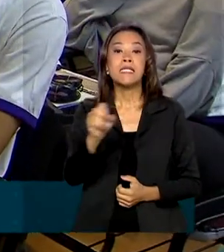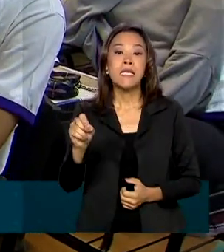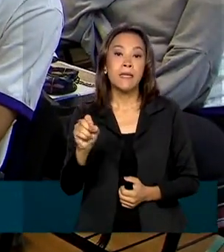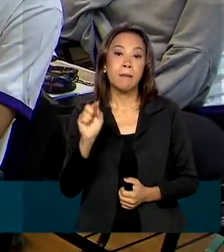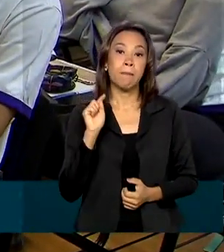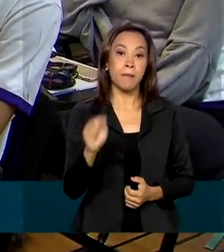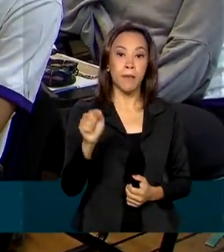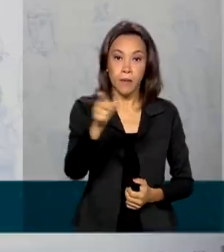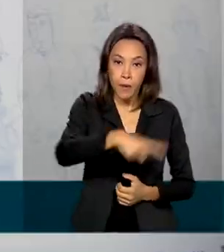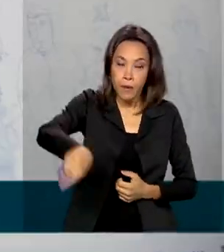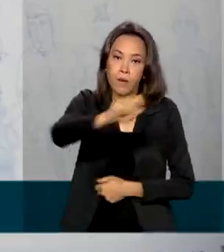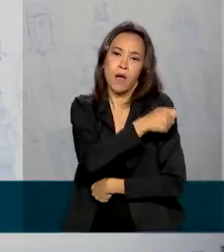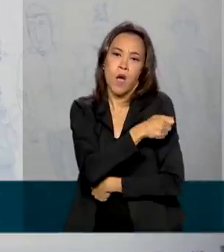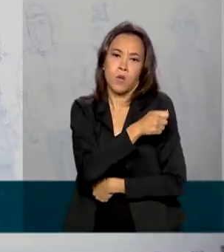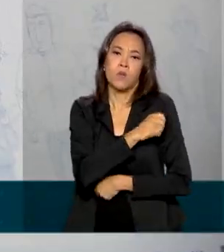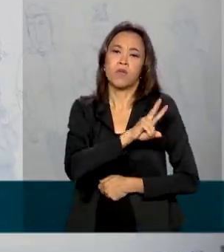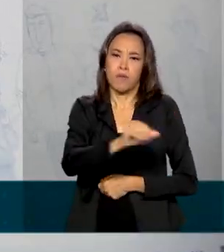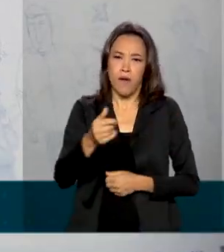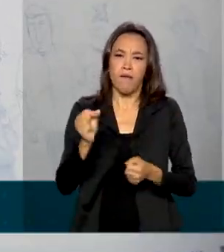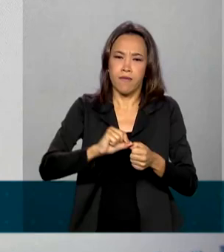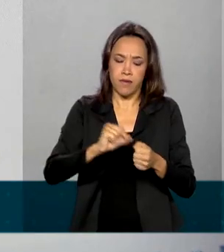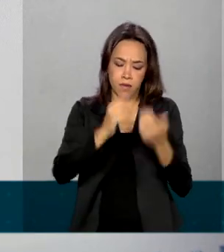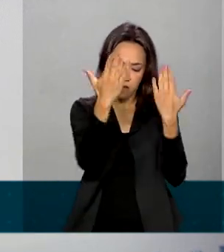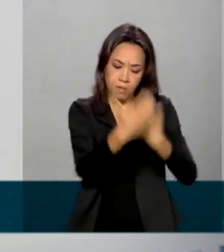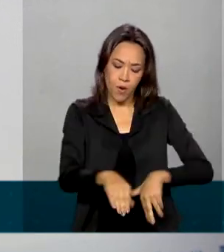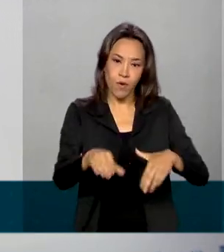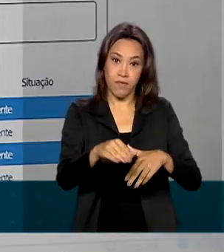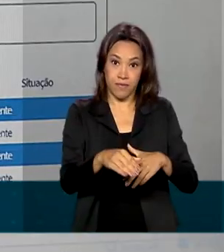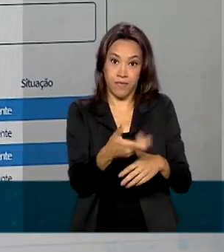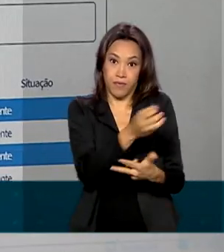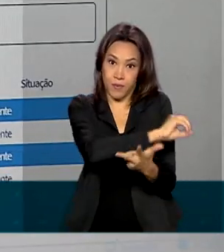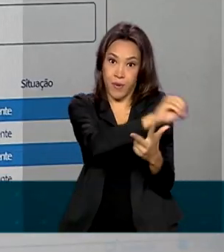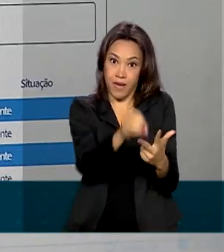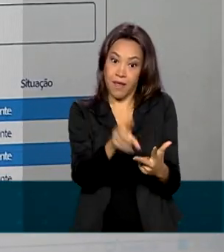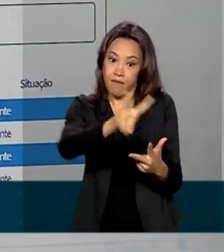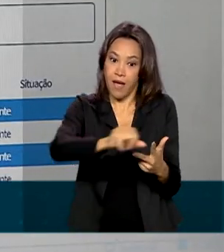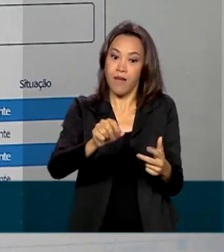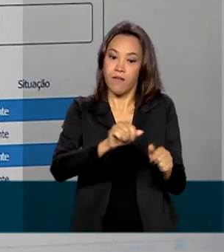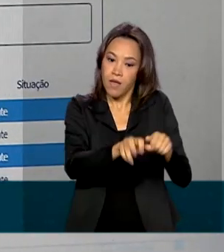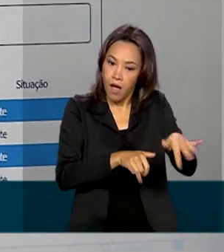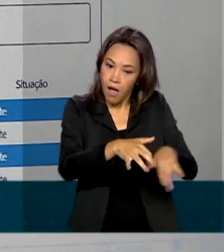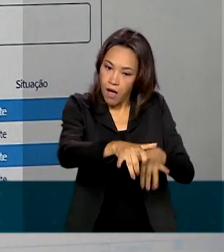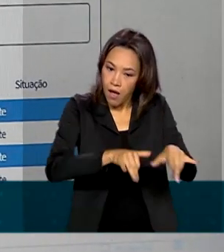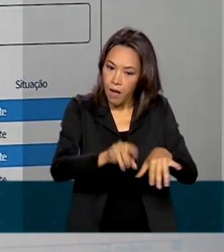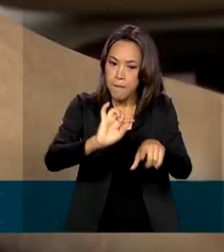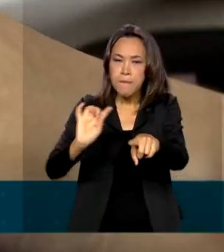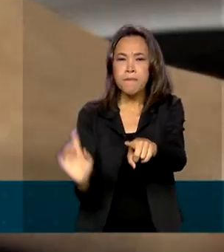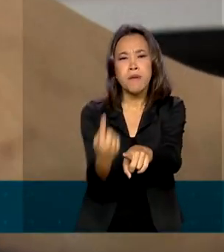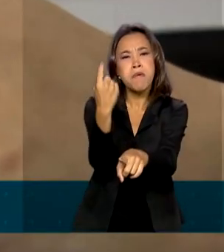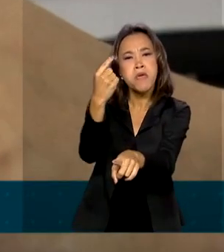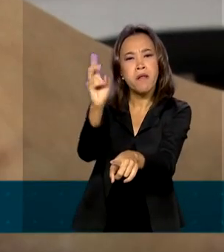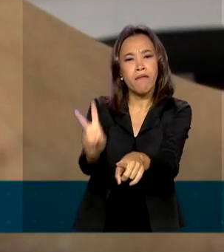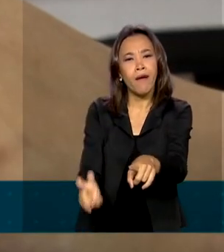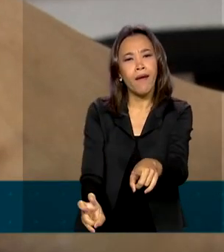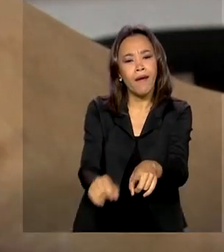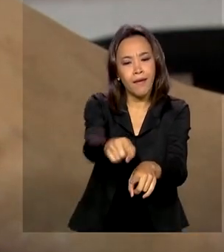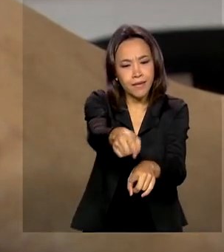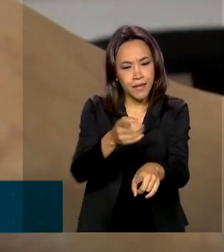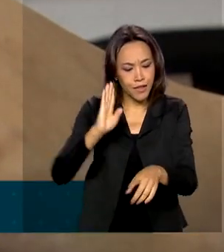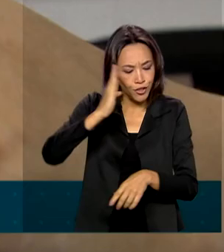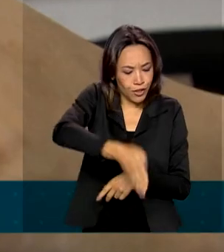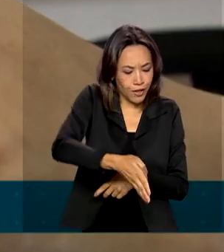que vão participar do Enem vão realizar o exame no formato digital. Esta é a primeira vez que as questões vão ser respondidas